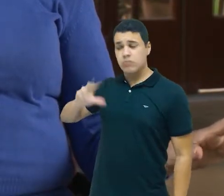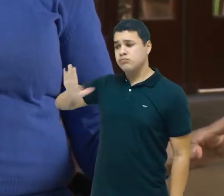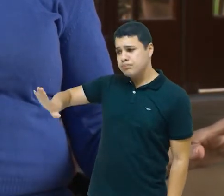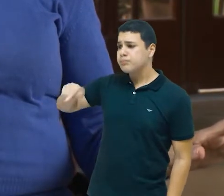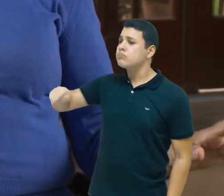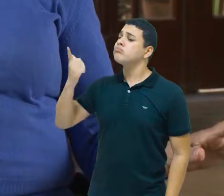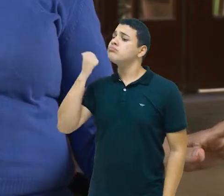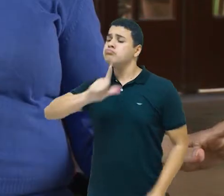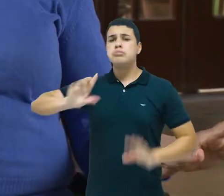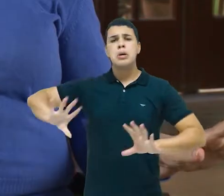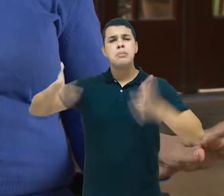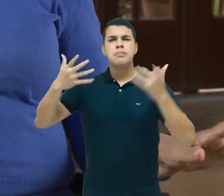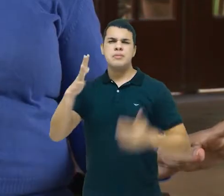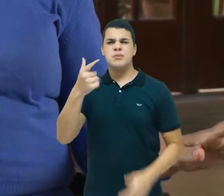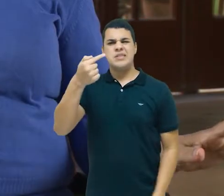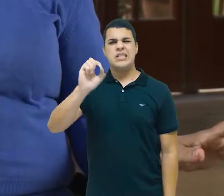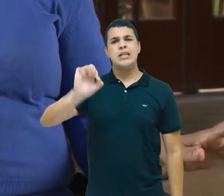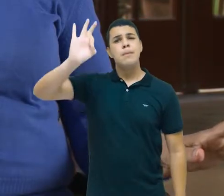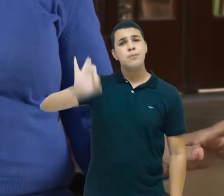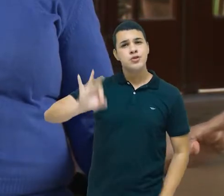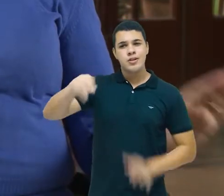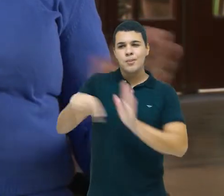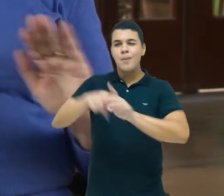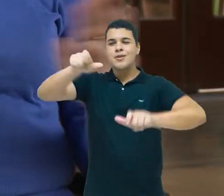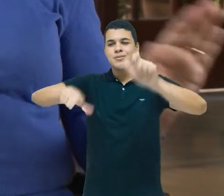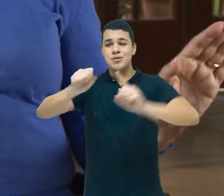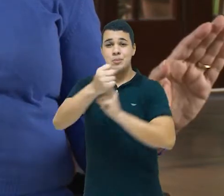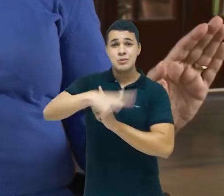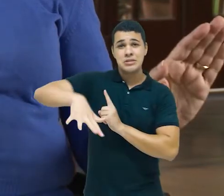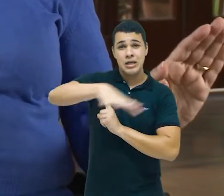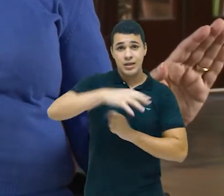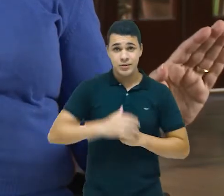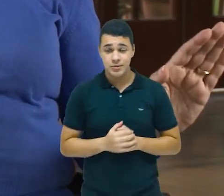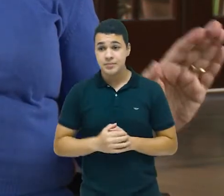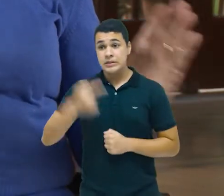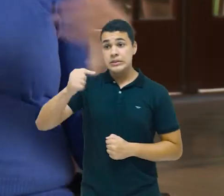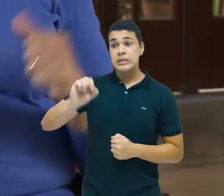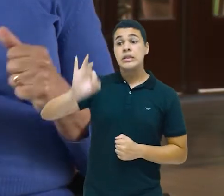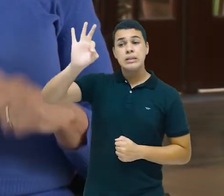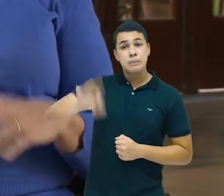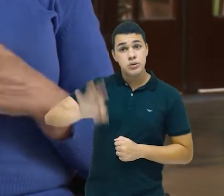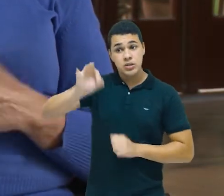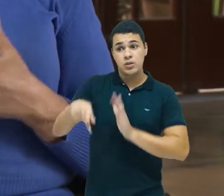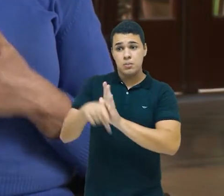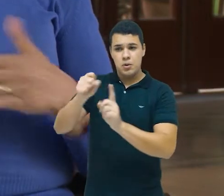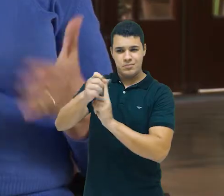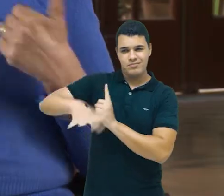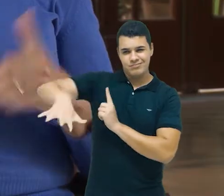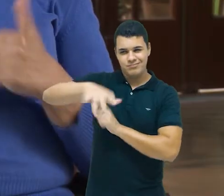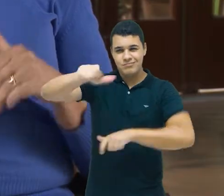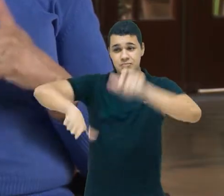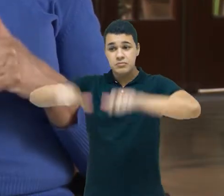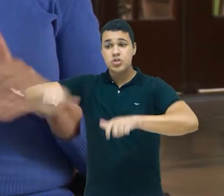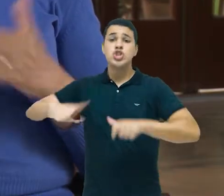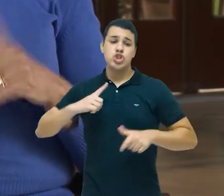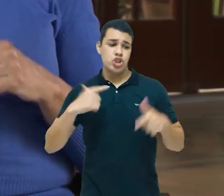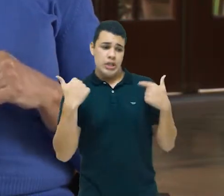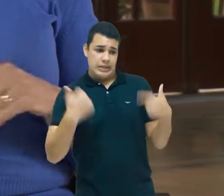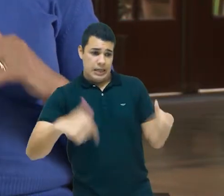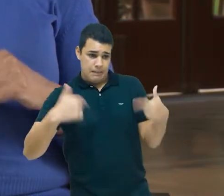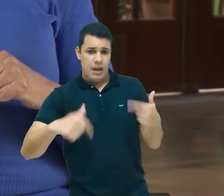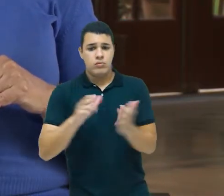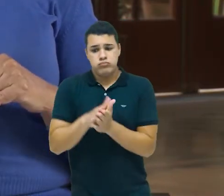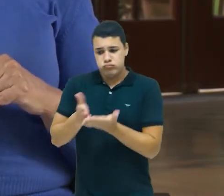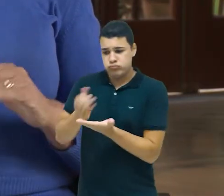alcançava mais ou menos 60% da população. 60% da população brasileira era ou trabalhador